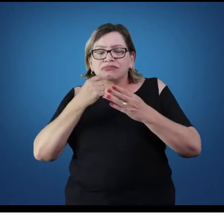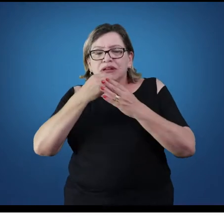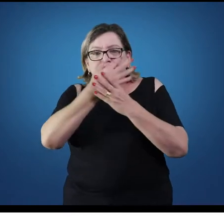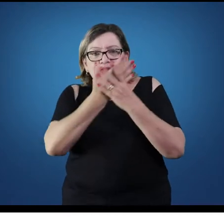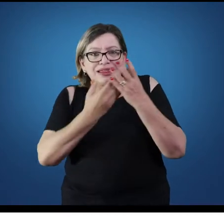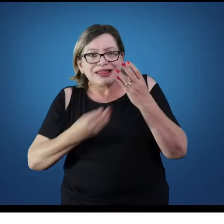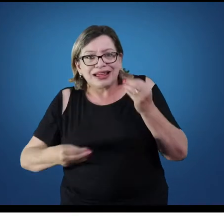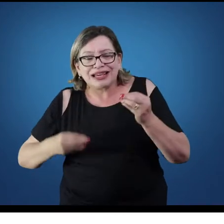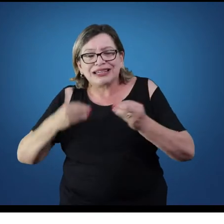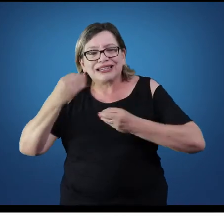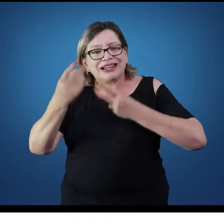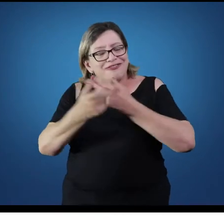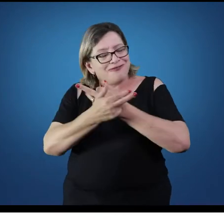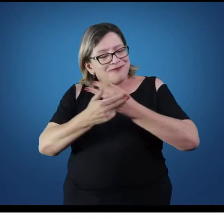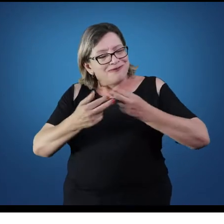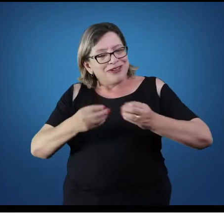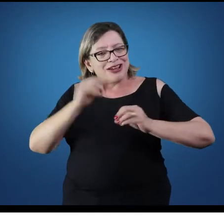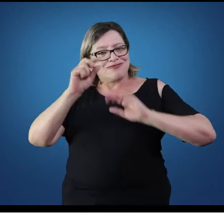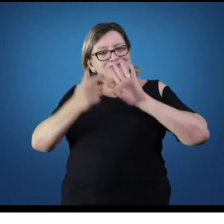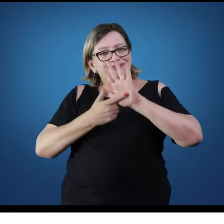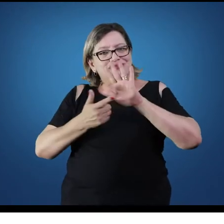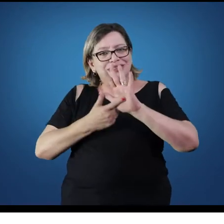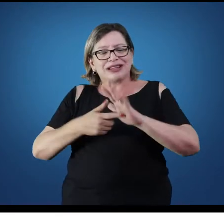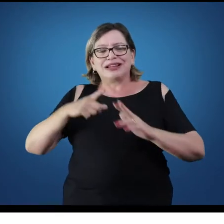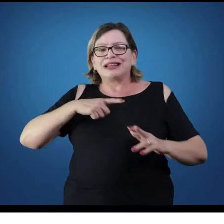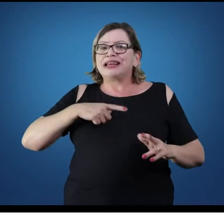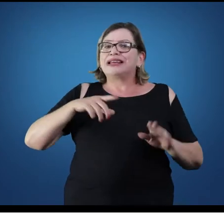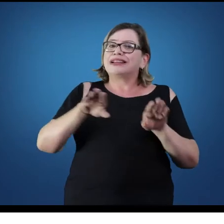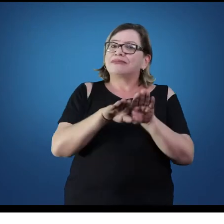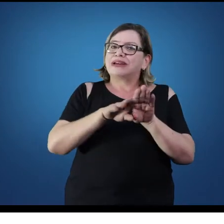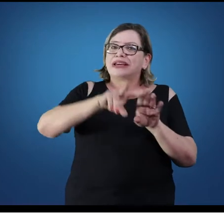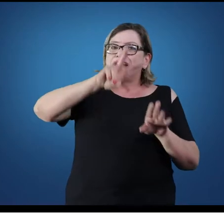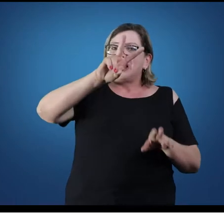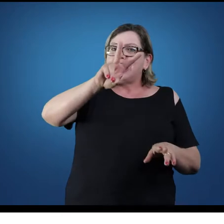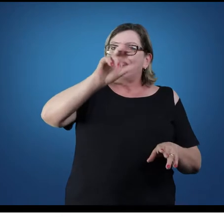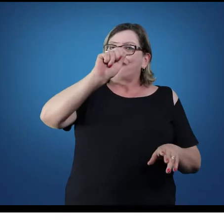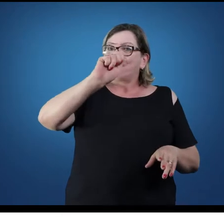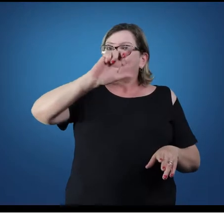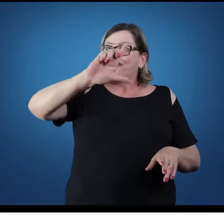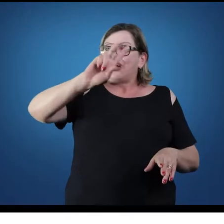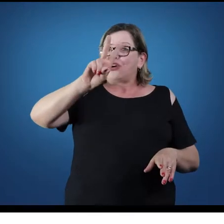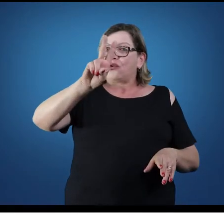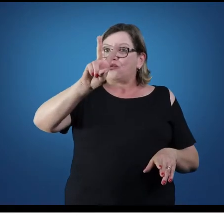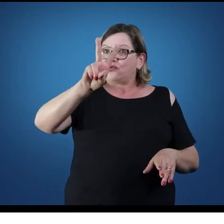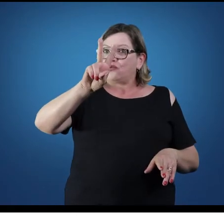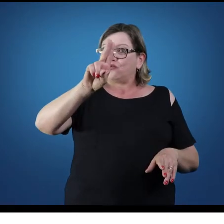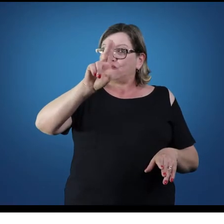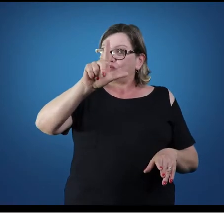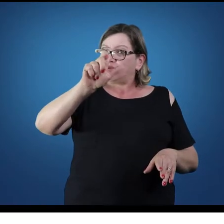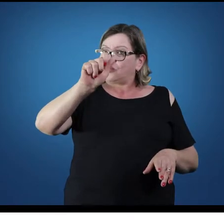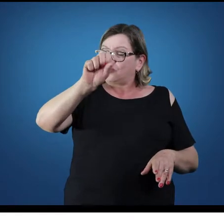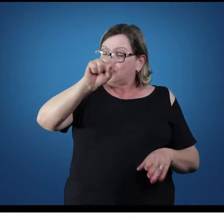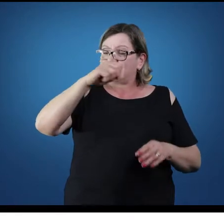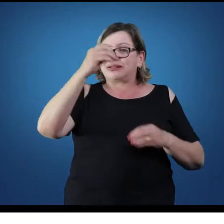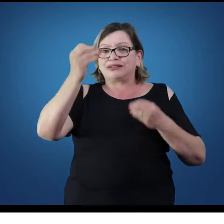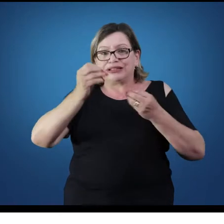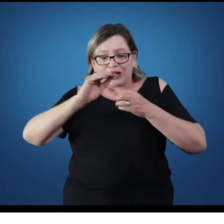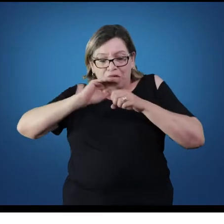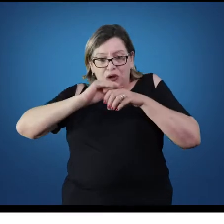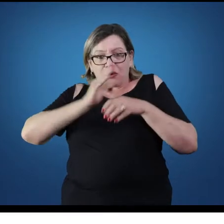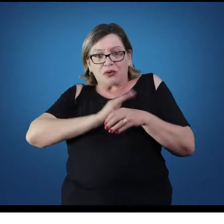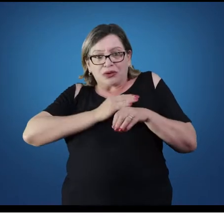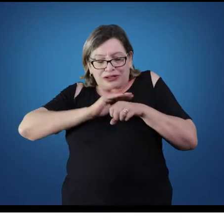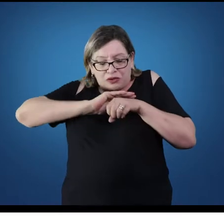tricúspide ou a válvula bicúspide ou mitral, dentro desse complexo que é coração. Composto por um tecido